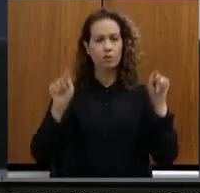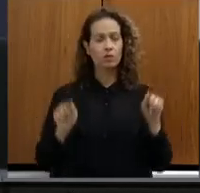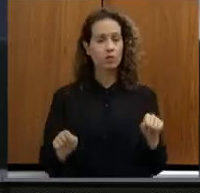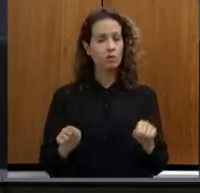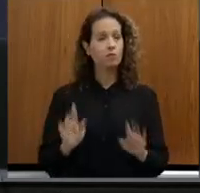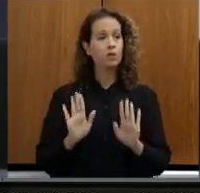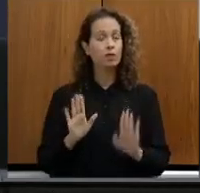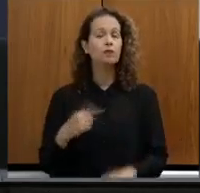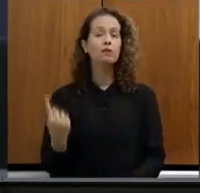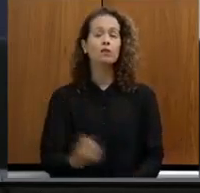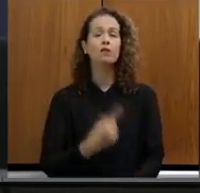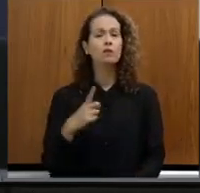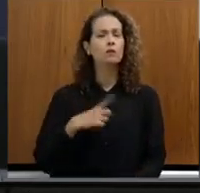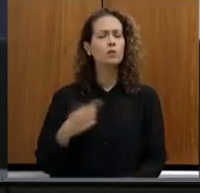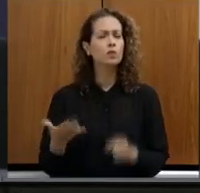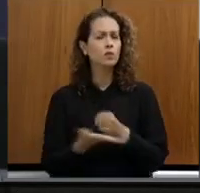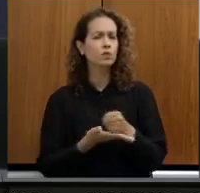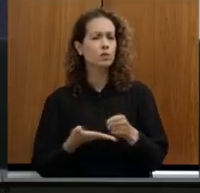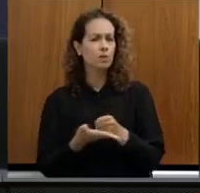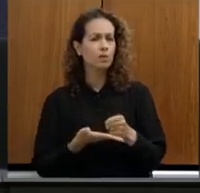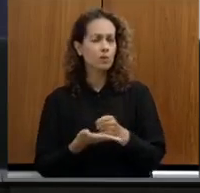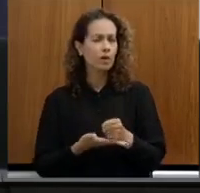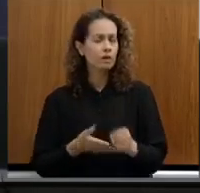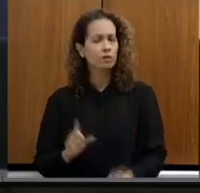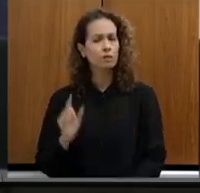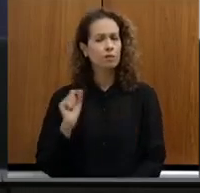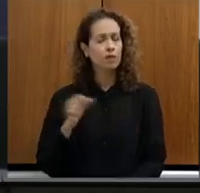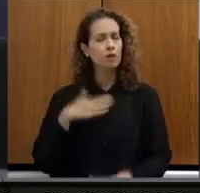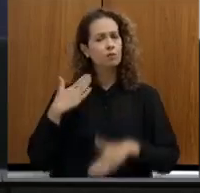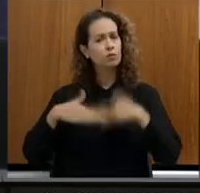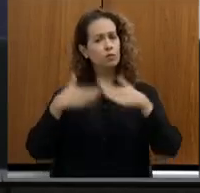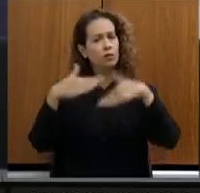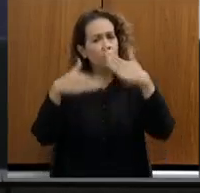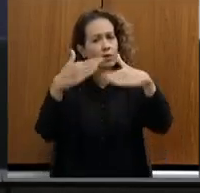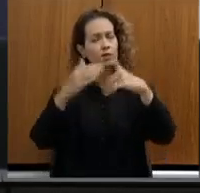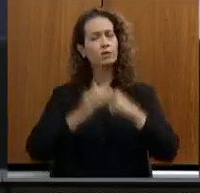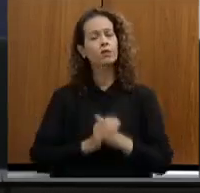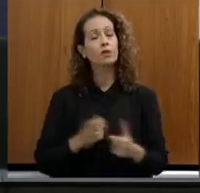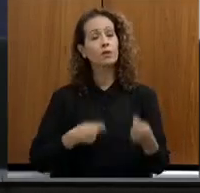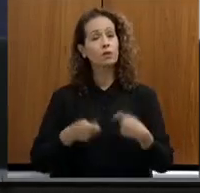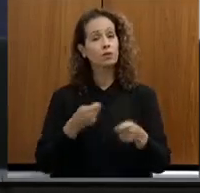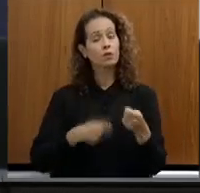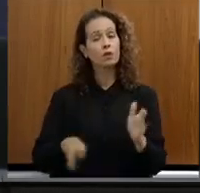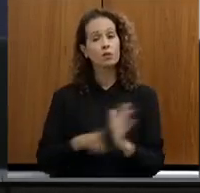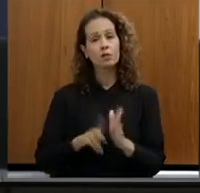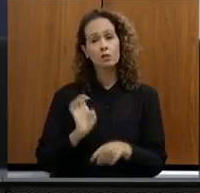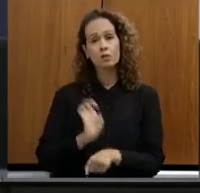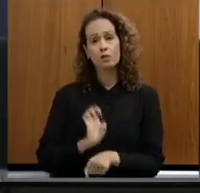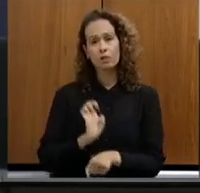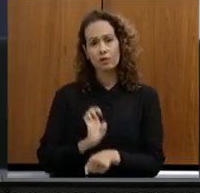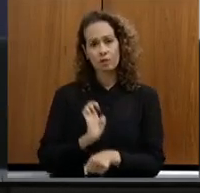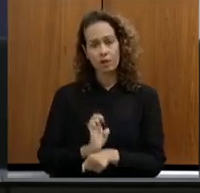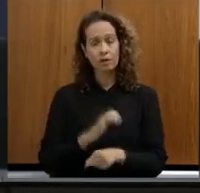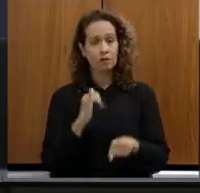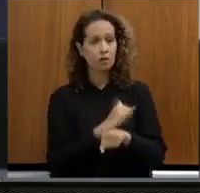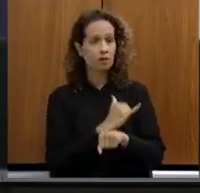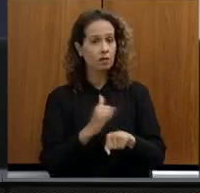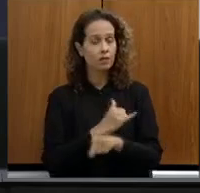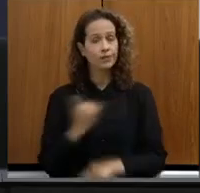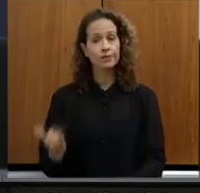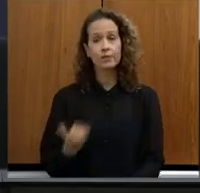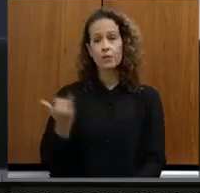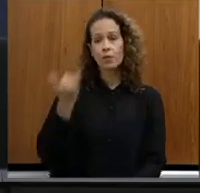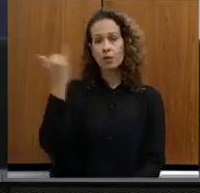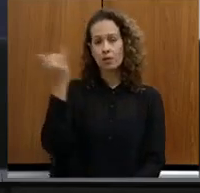nós temos aqui uma base para o avanço da economia do Estado. São instrumentos importantes para